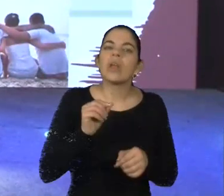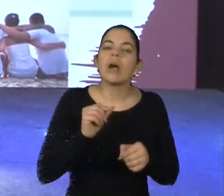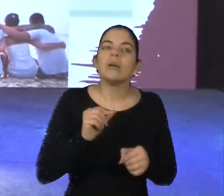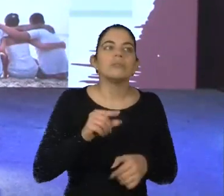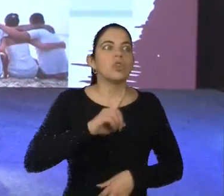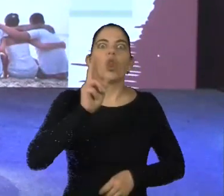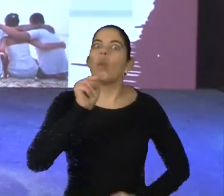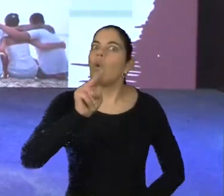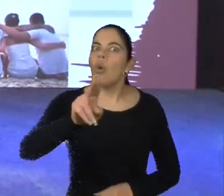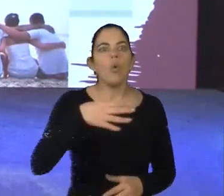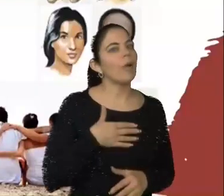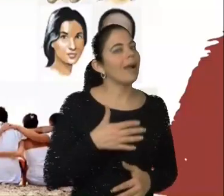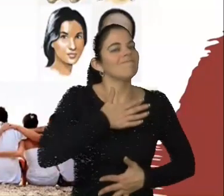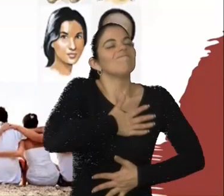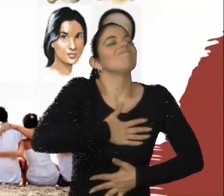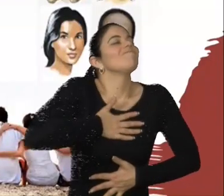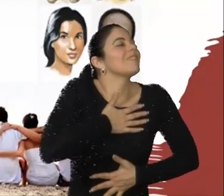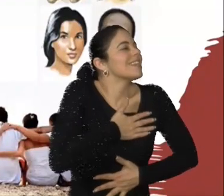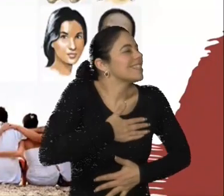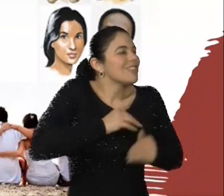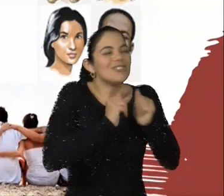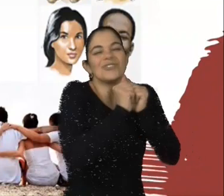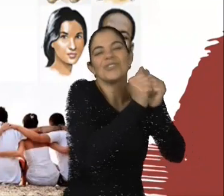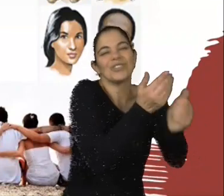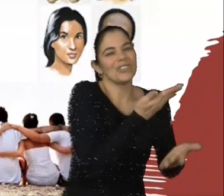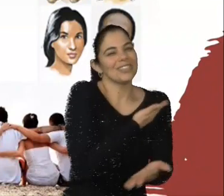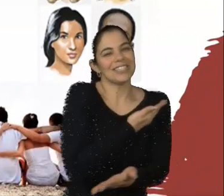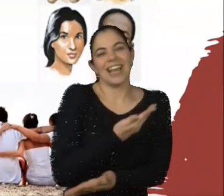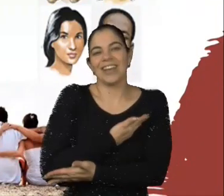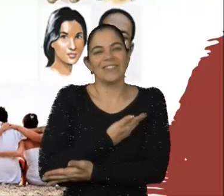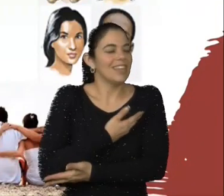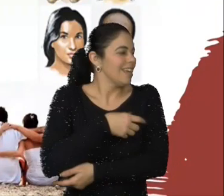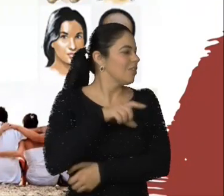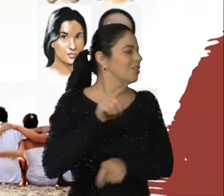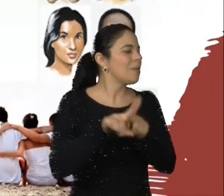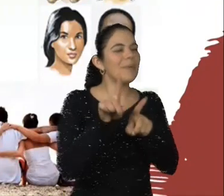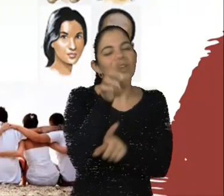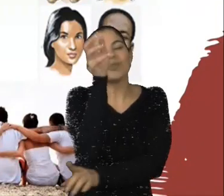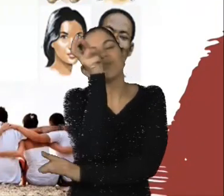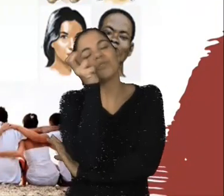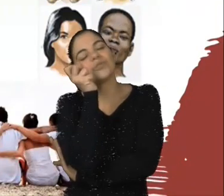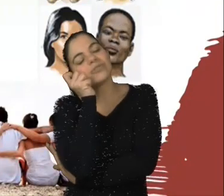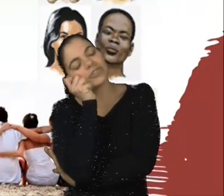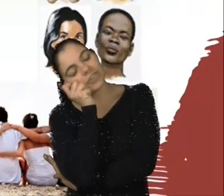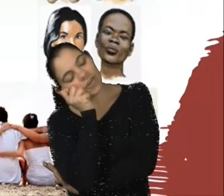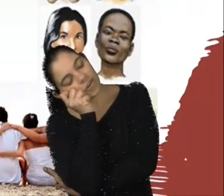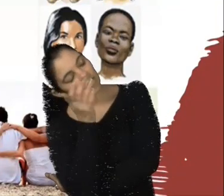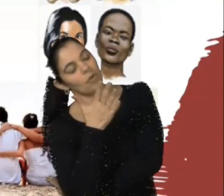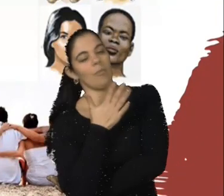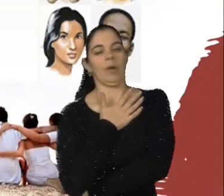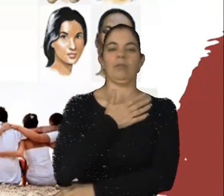Nunca deixar de lado o prazer de estar entre amigos. O sono, será que a minha condição